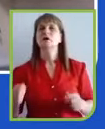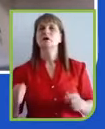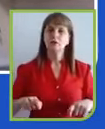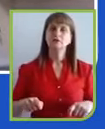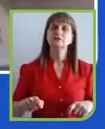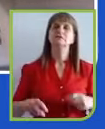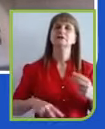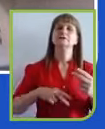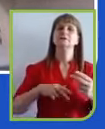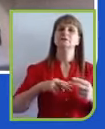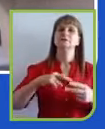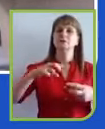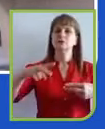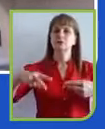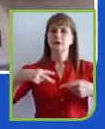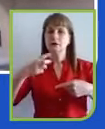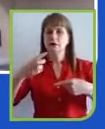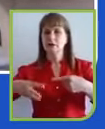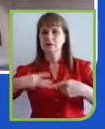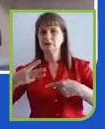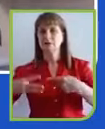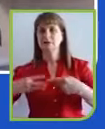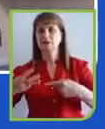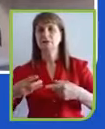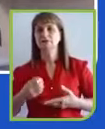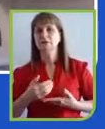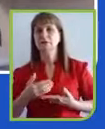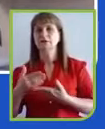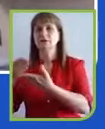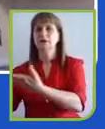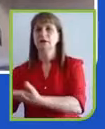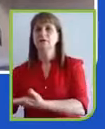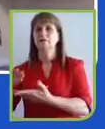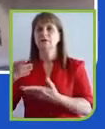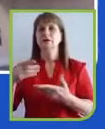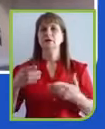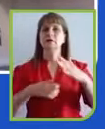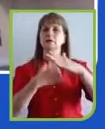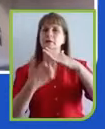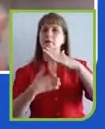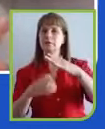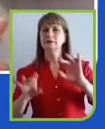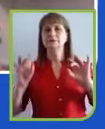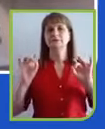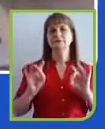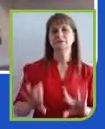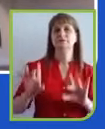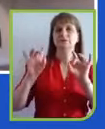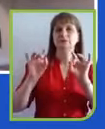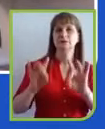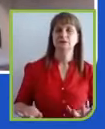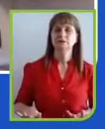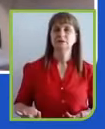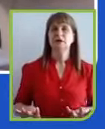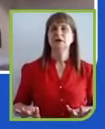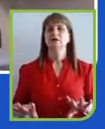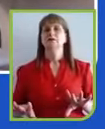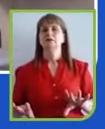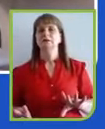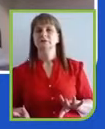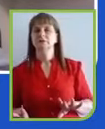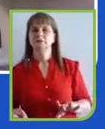está sendo entregue a empresas especializadas em reciclagem eletrônica, de eletrônicos, não é o mesmo tipo de reciclagem de